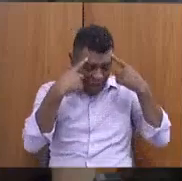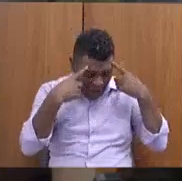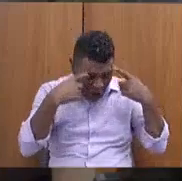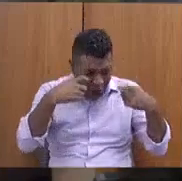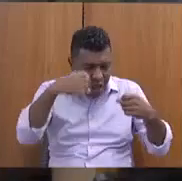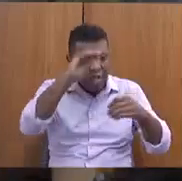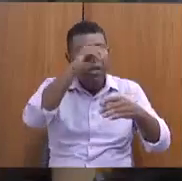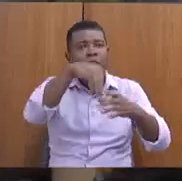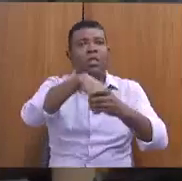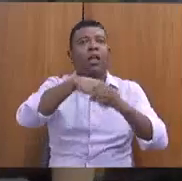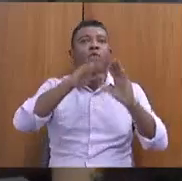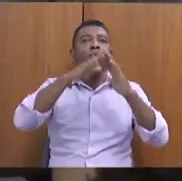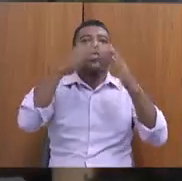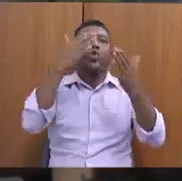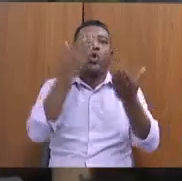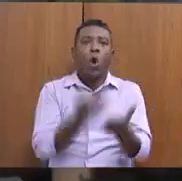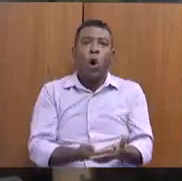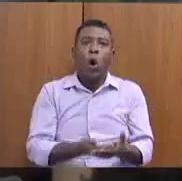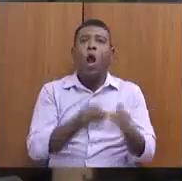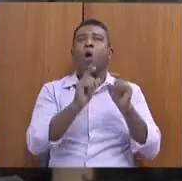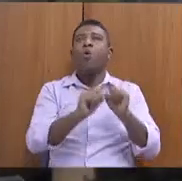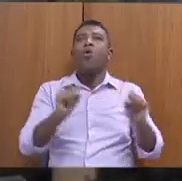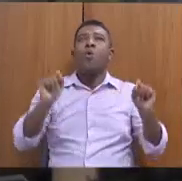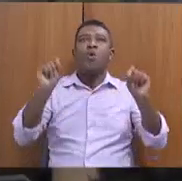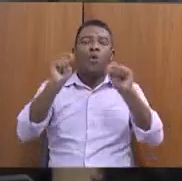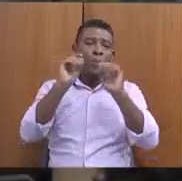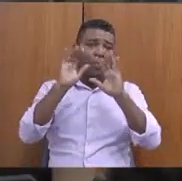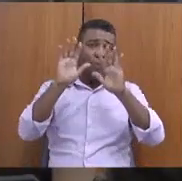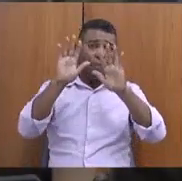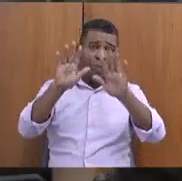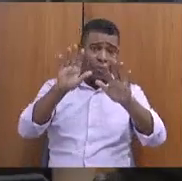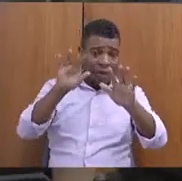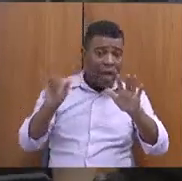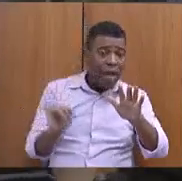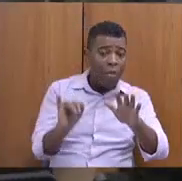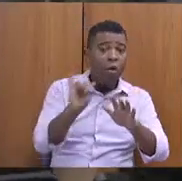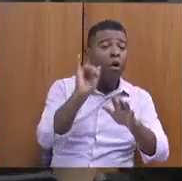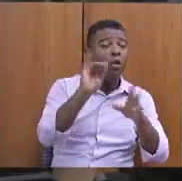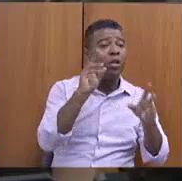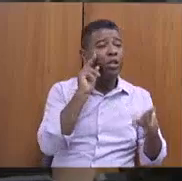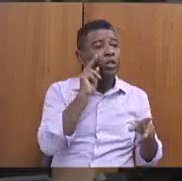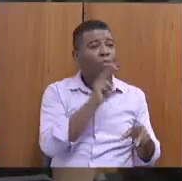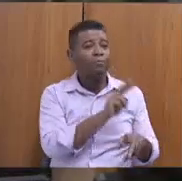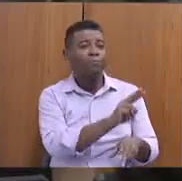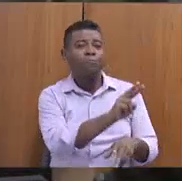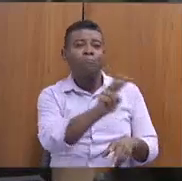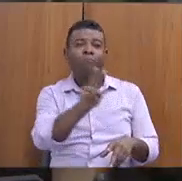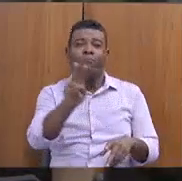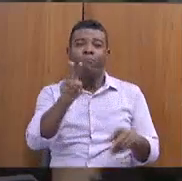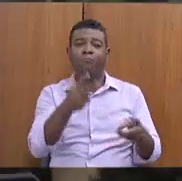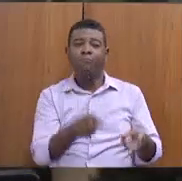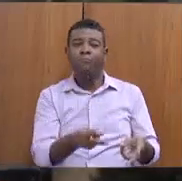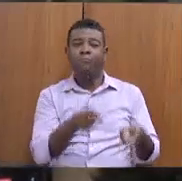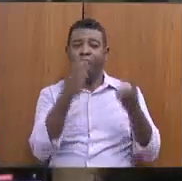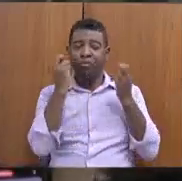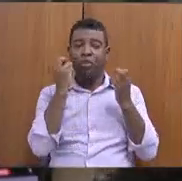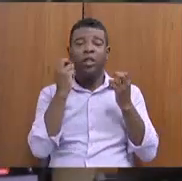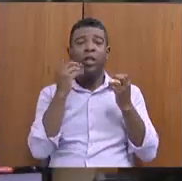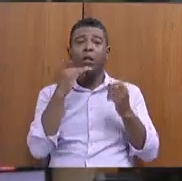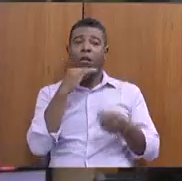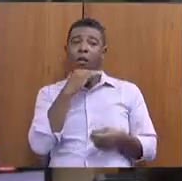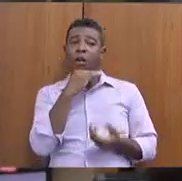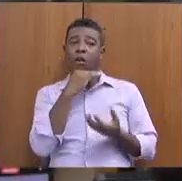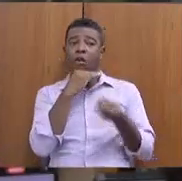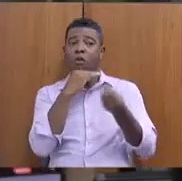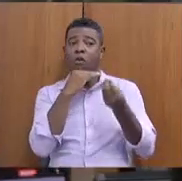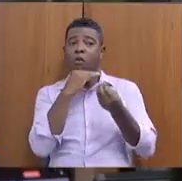presente aqui na casa, mas era importante perceber como está esse acompanhamento da CEDES, dos